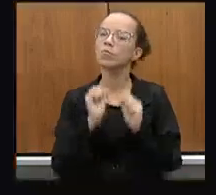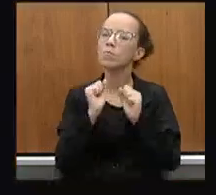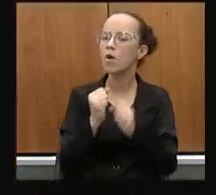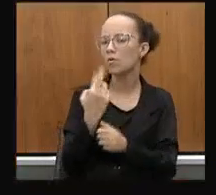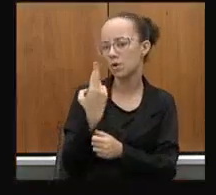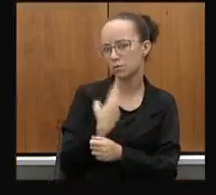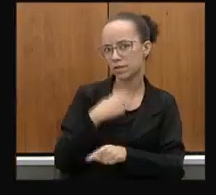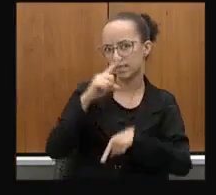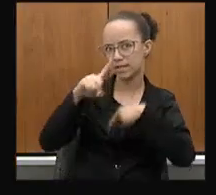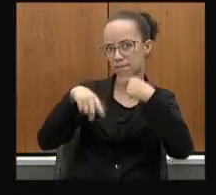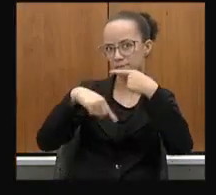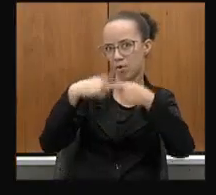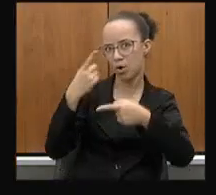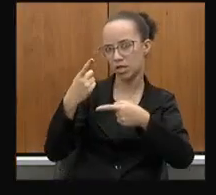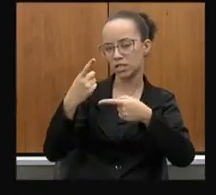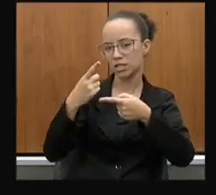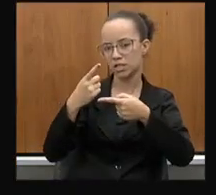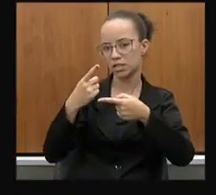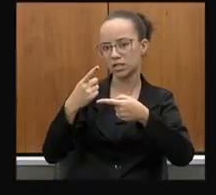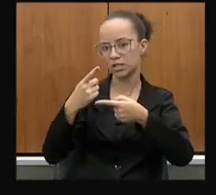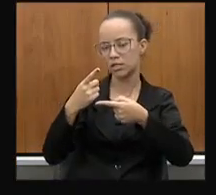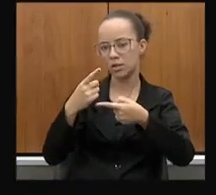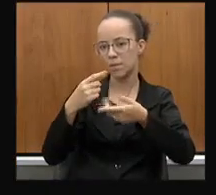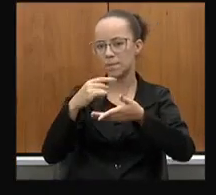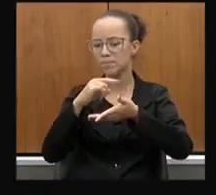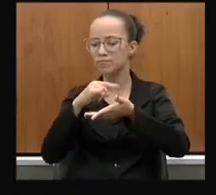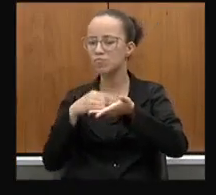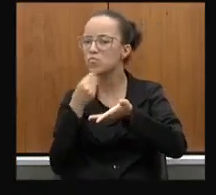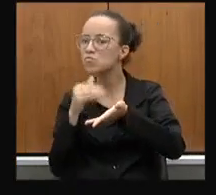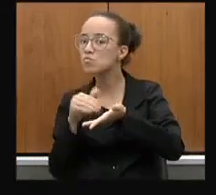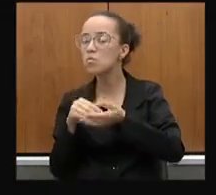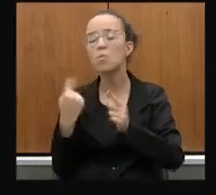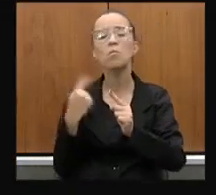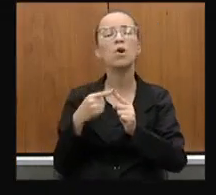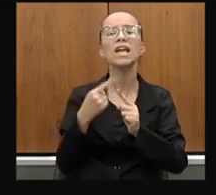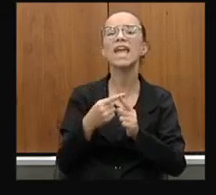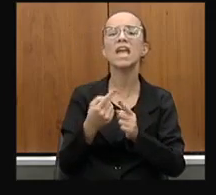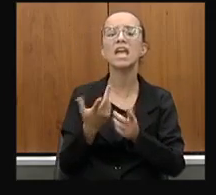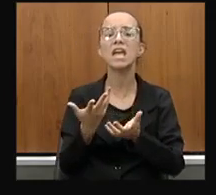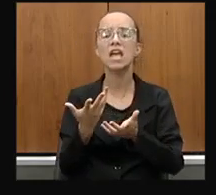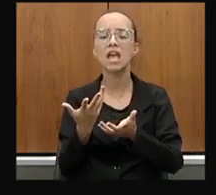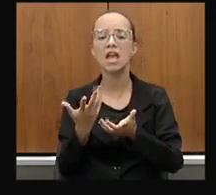responder depois por requerimento, secretário, por que não foi usada